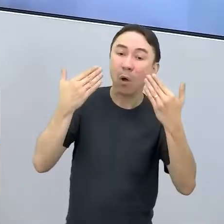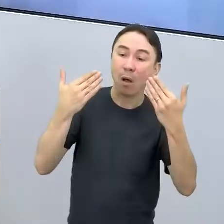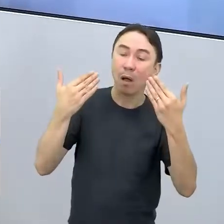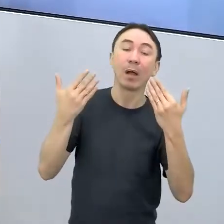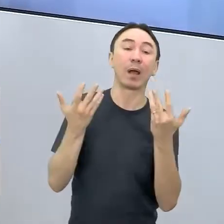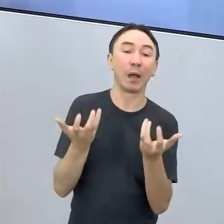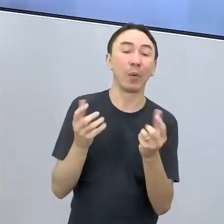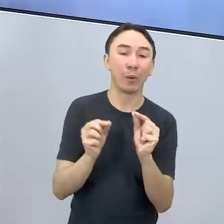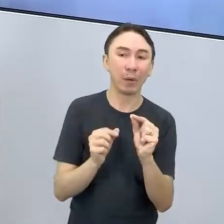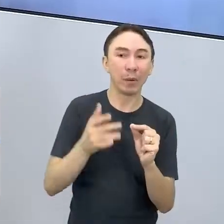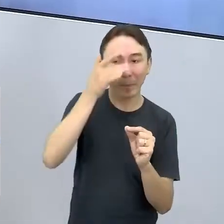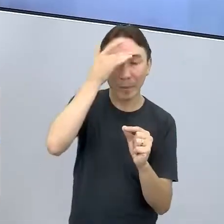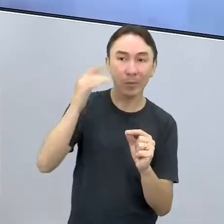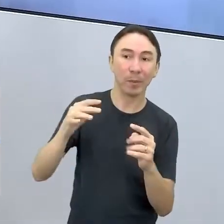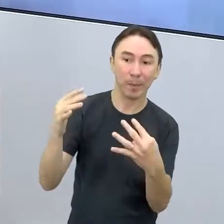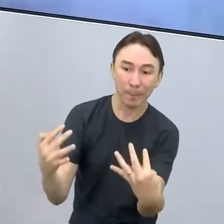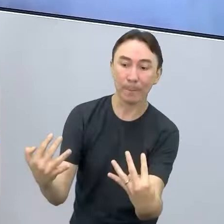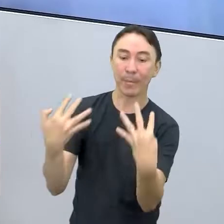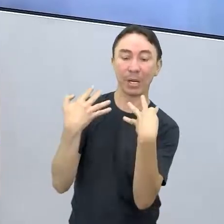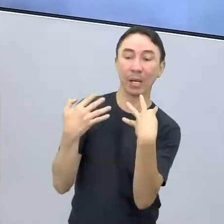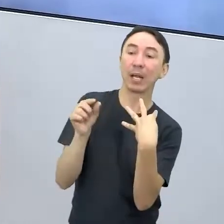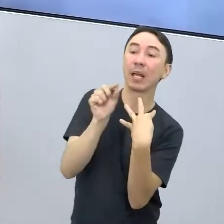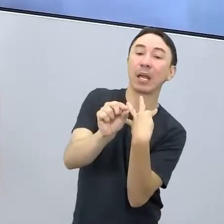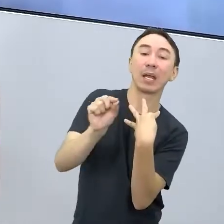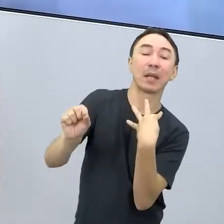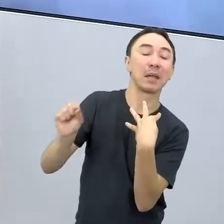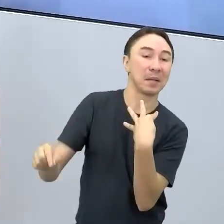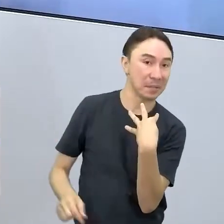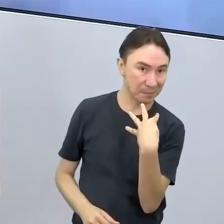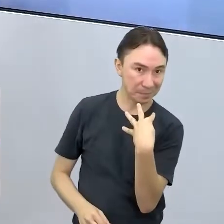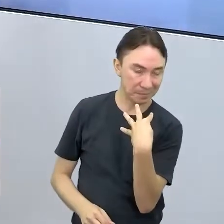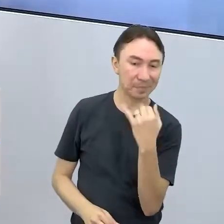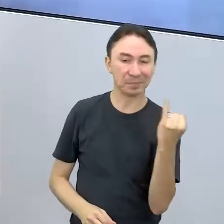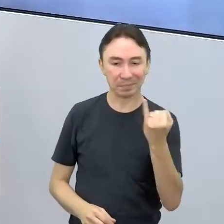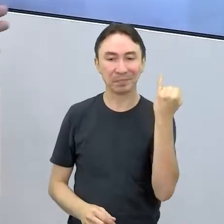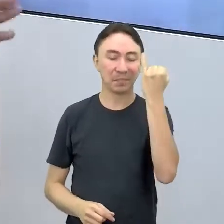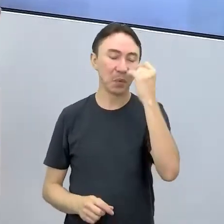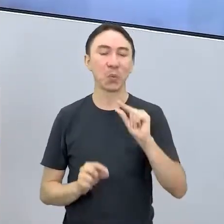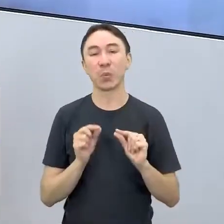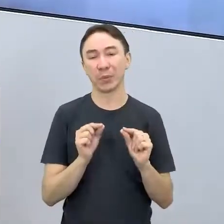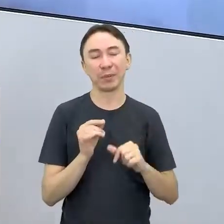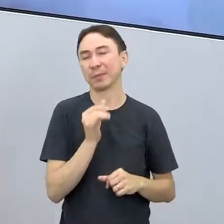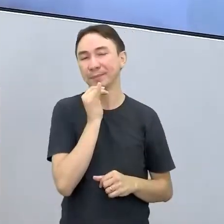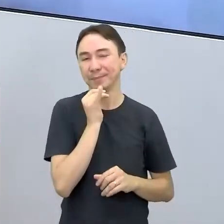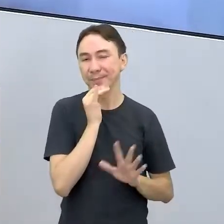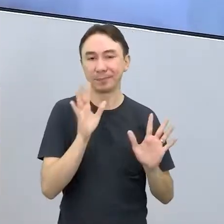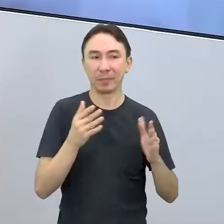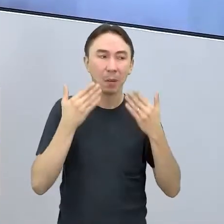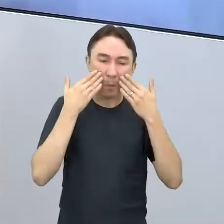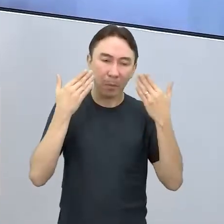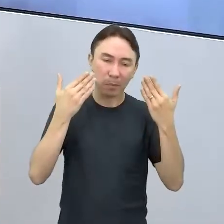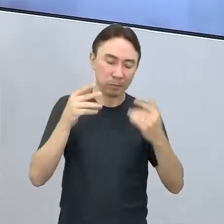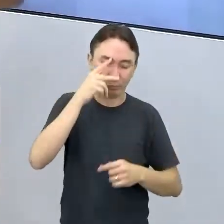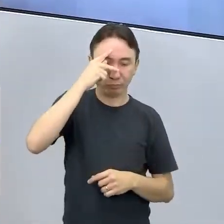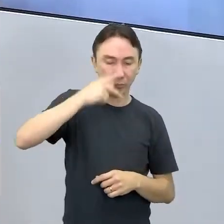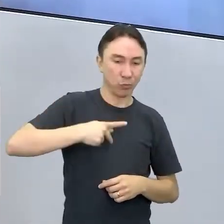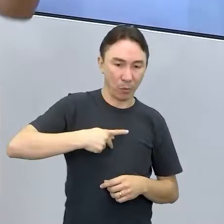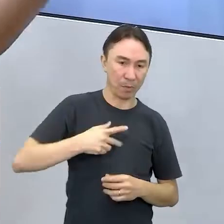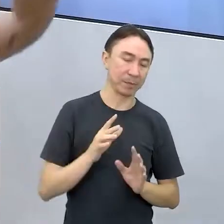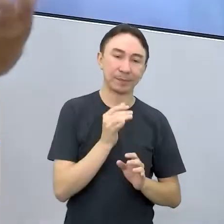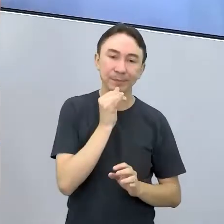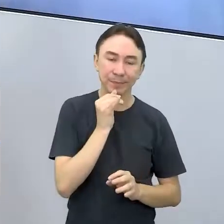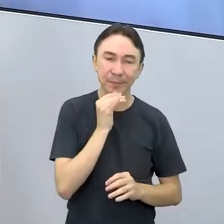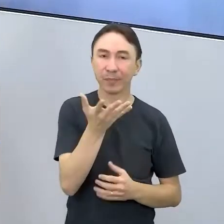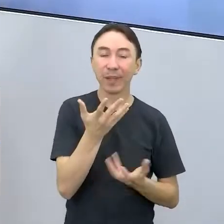você quer vender. E é importante o branding pessoal. Pensa que você vai abrir uma sorveteria perto do seu bairro. E você não